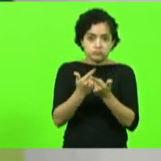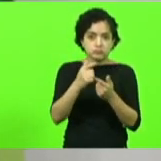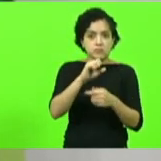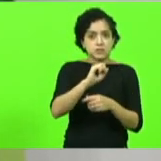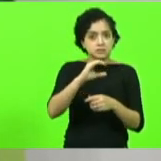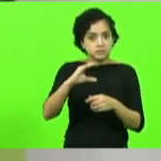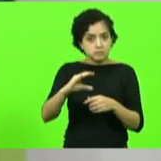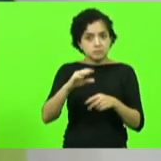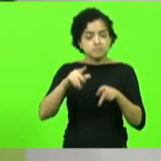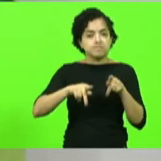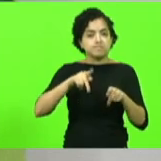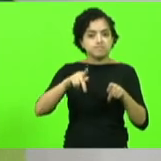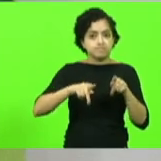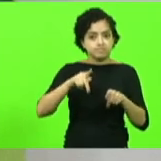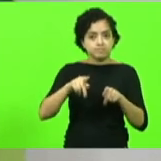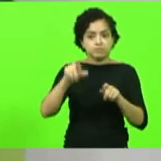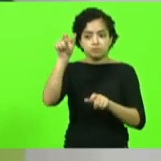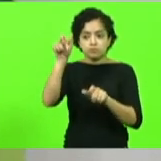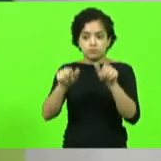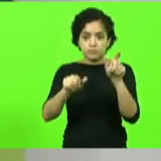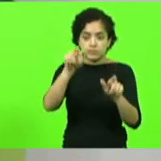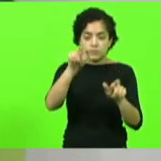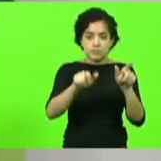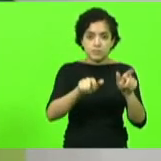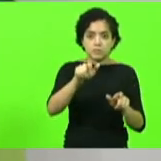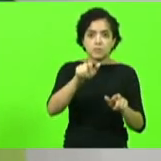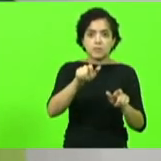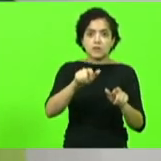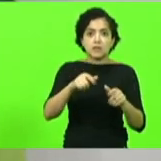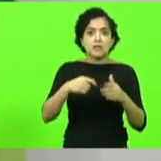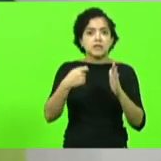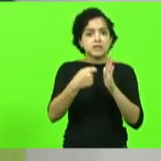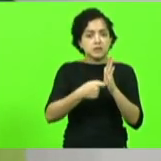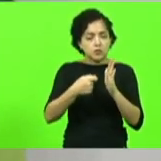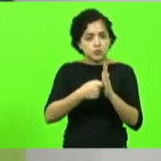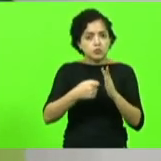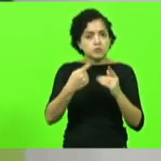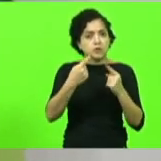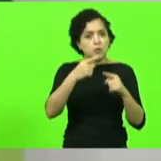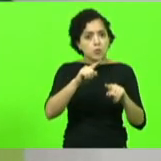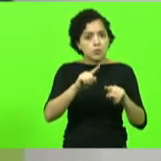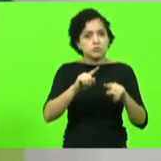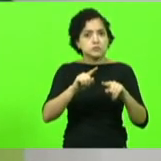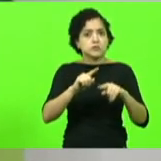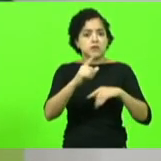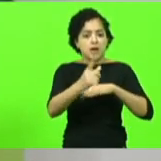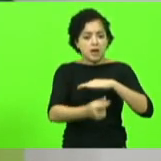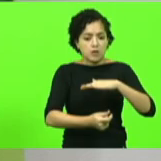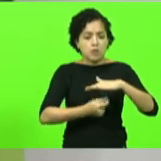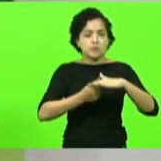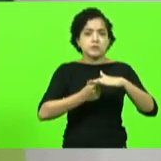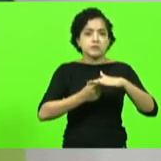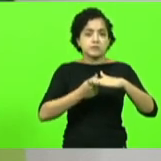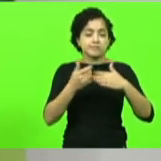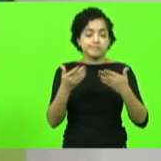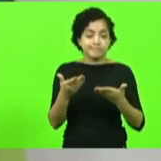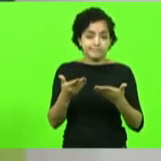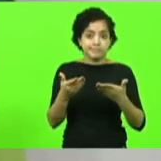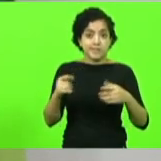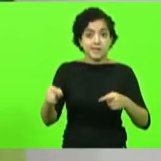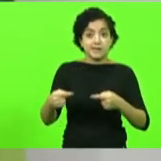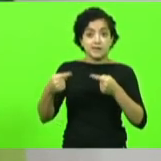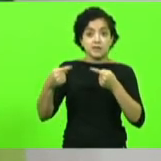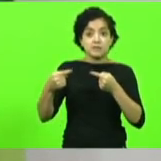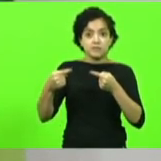cidadão desse estado que luta pelo fim da corrupção pelo fim da roubalheira enfrentar esse esse